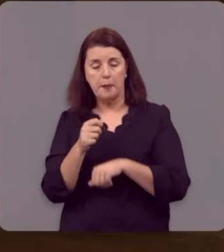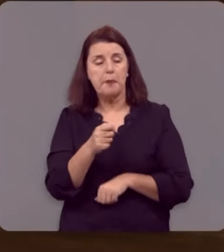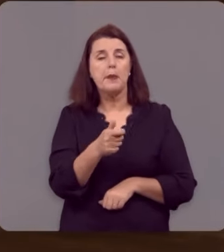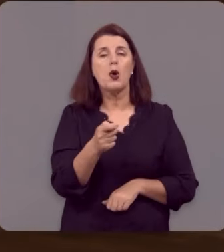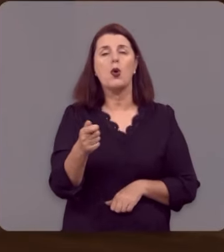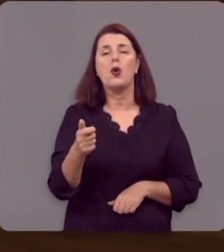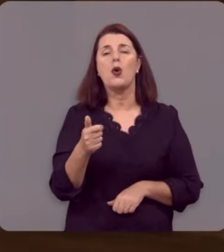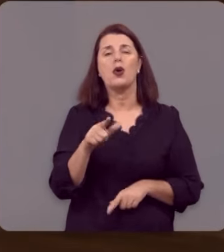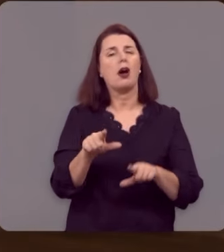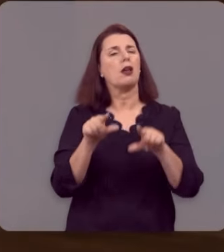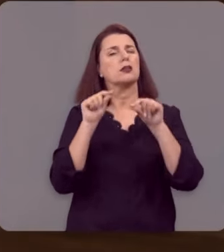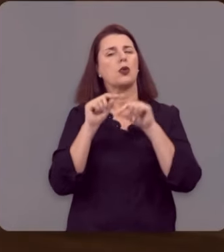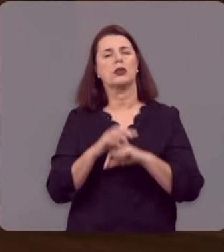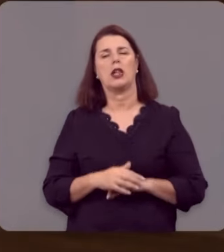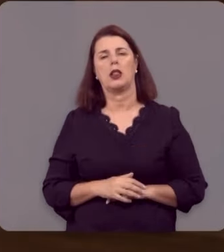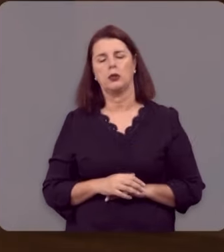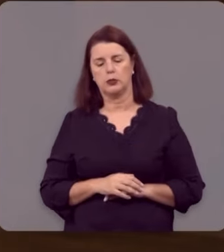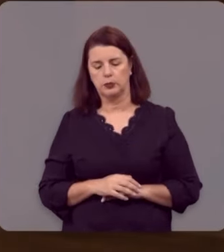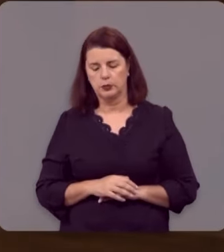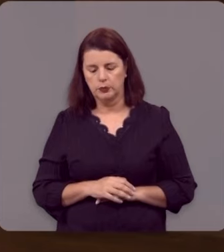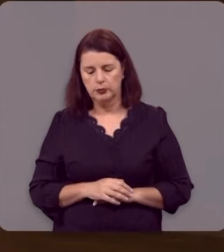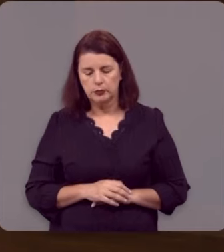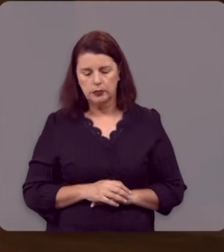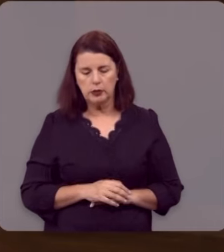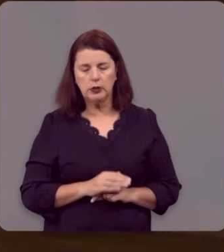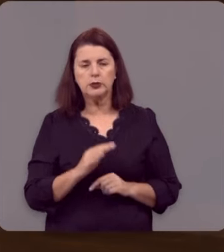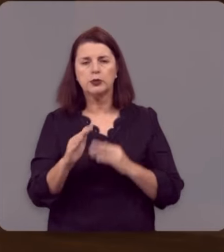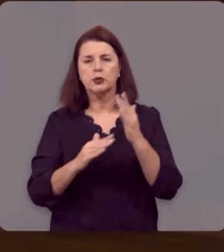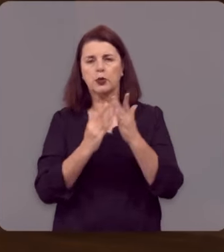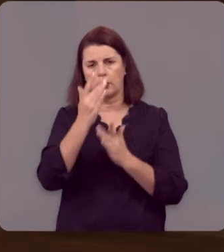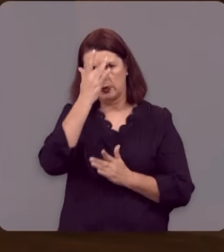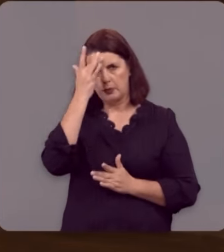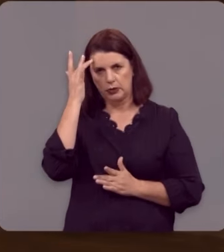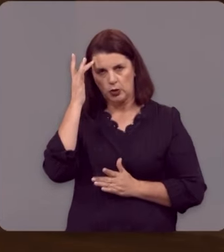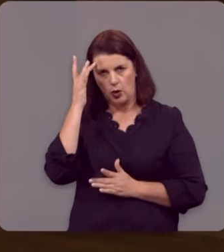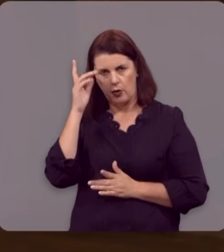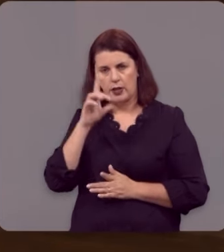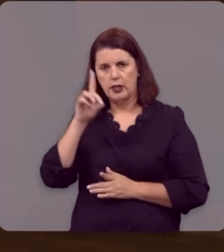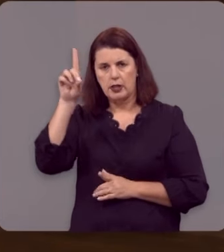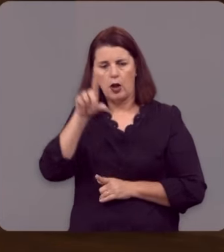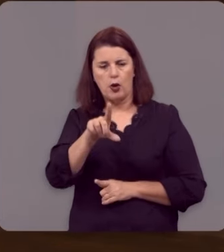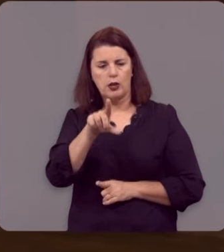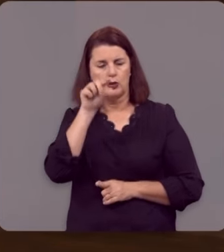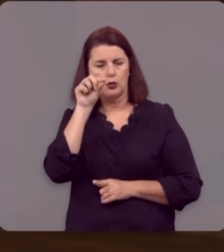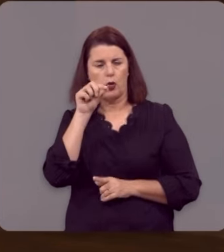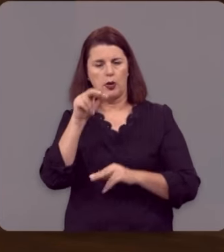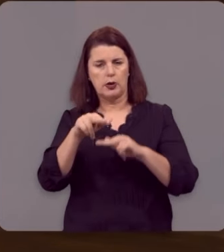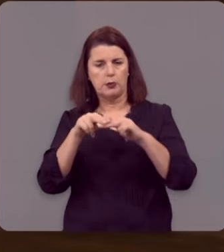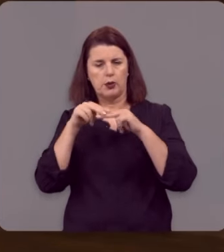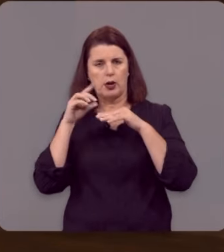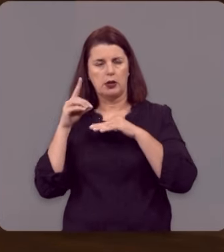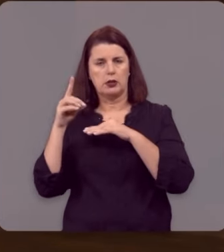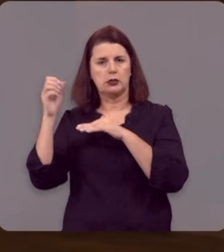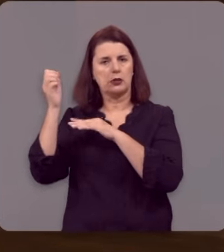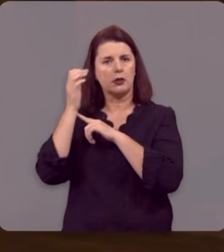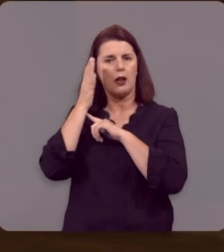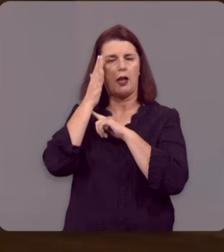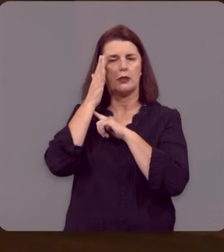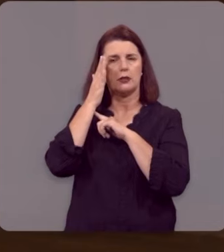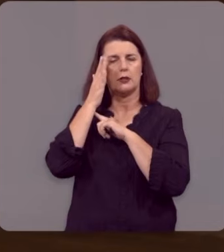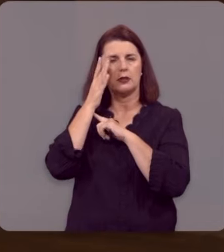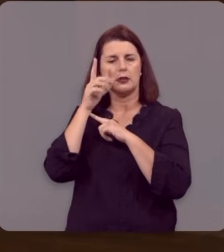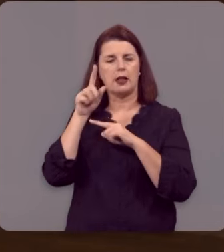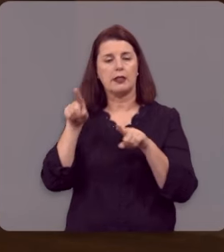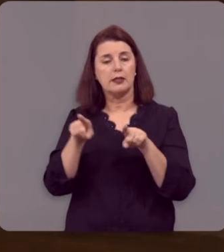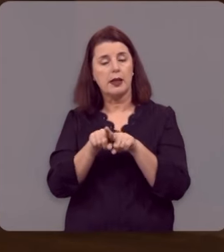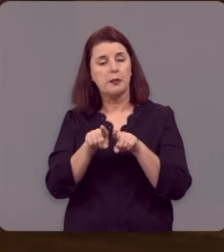poucos escolhidos. Todo aquele a quem Deus escolhe por sua soberana graça, a